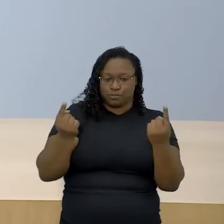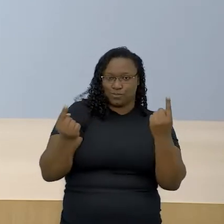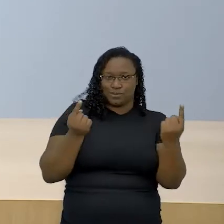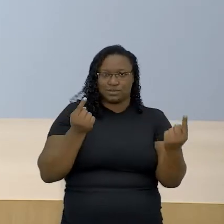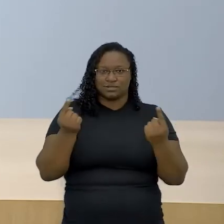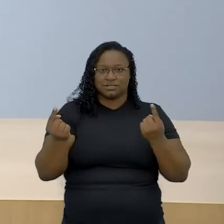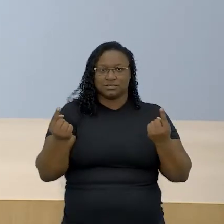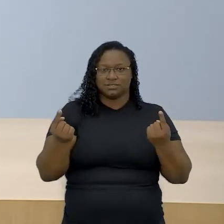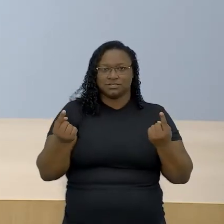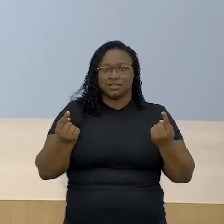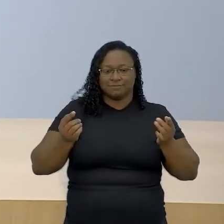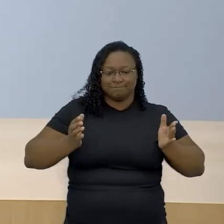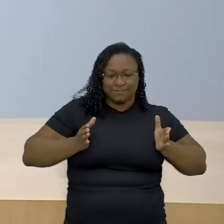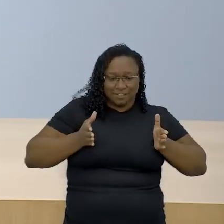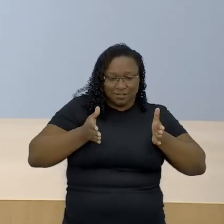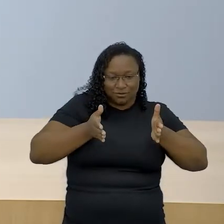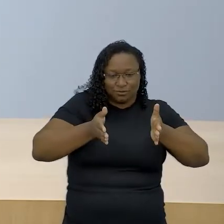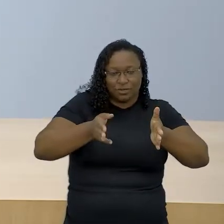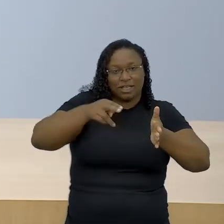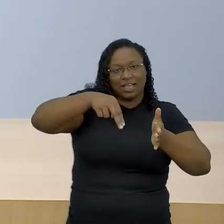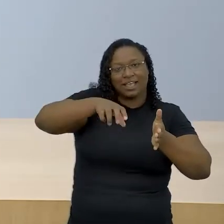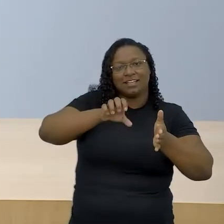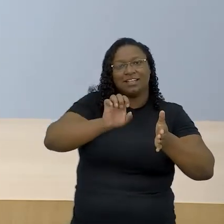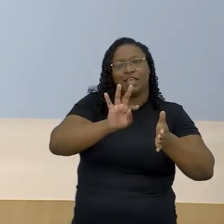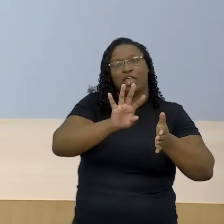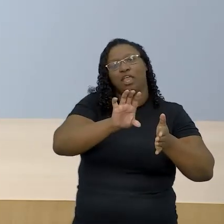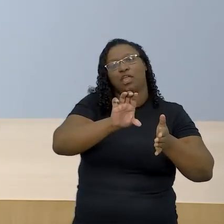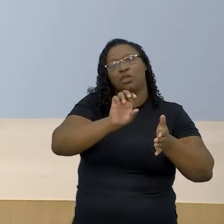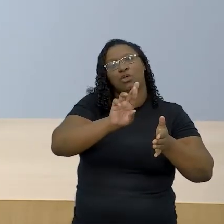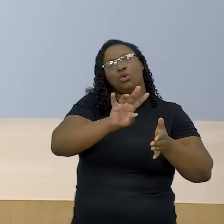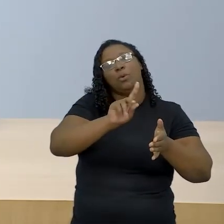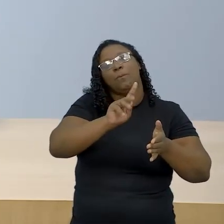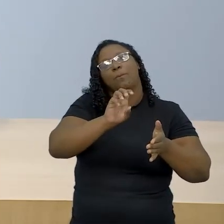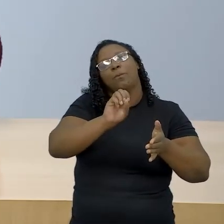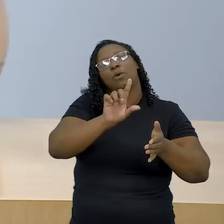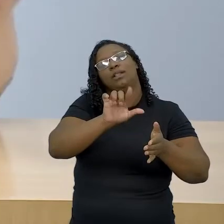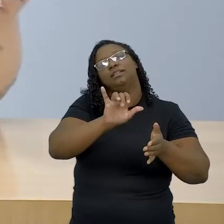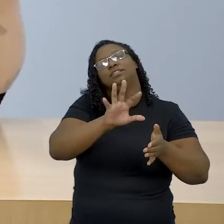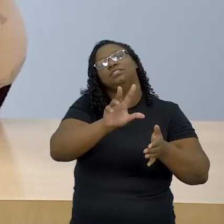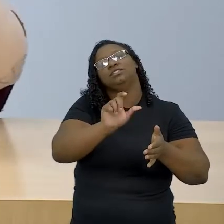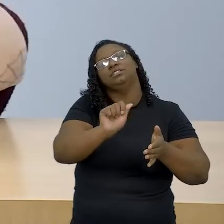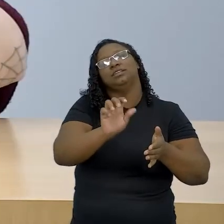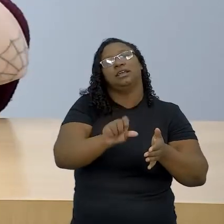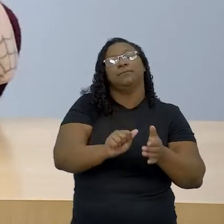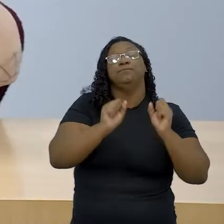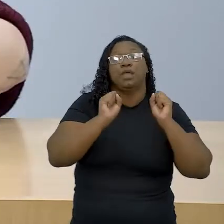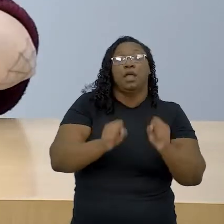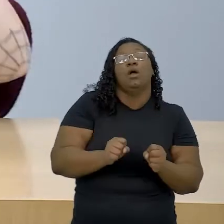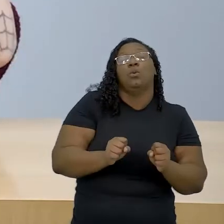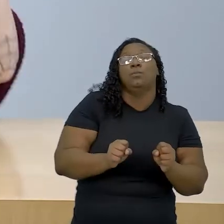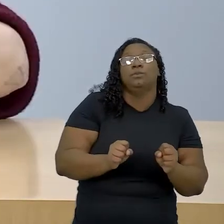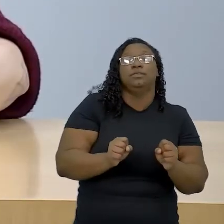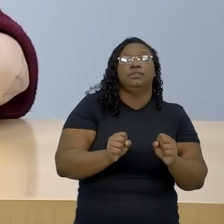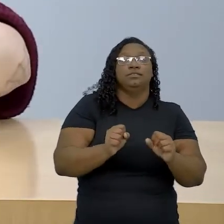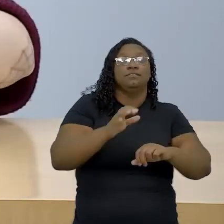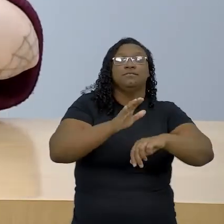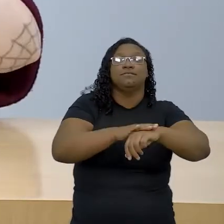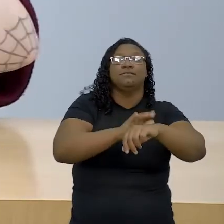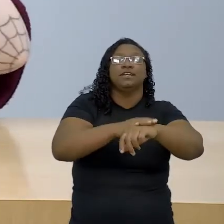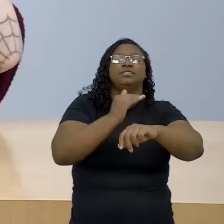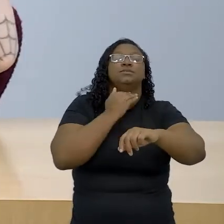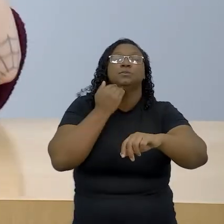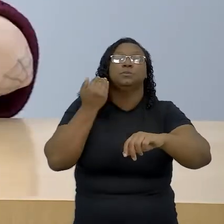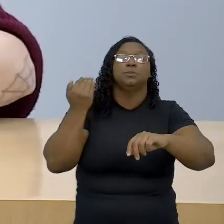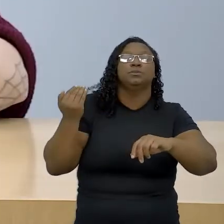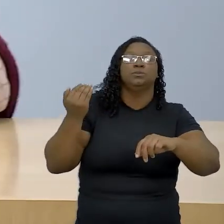necropolítica. O poder que se exerce sobre a morte, ou que causa a morte,